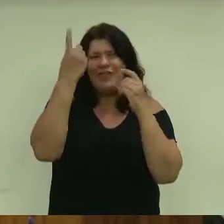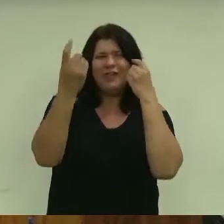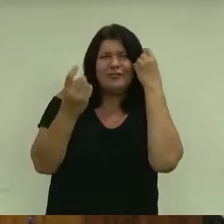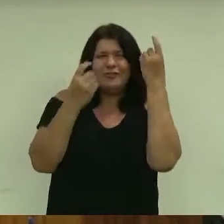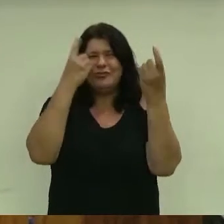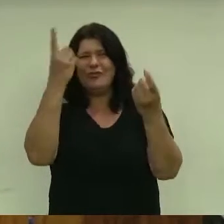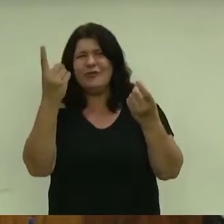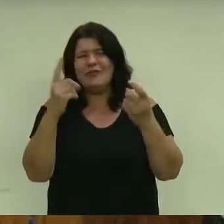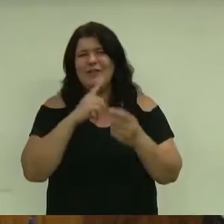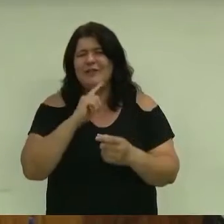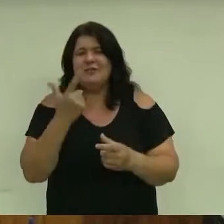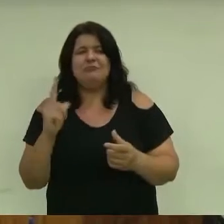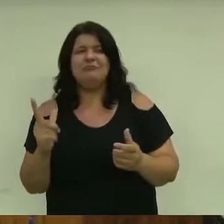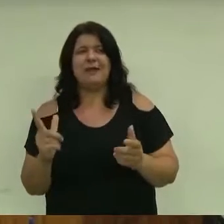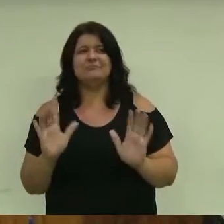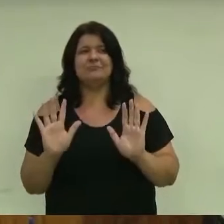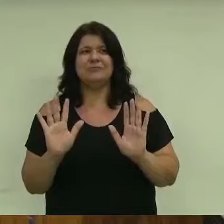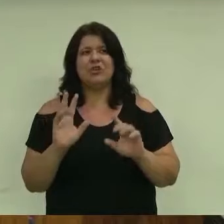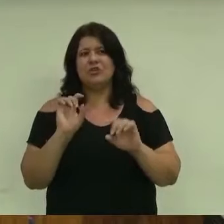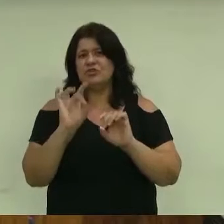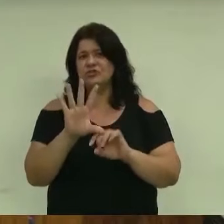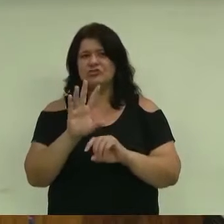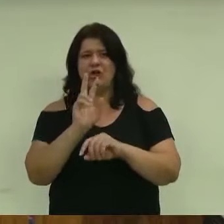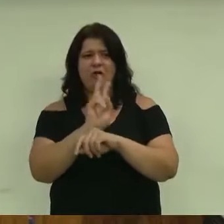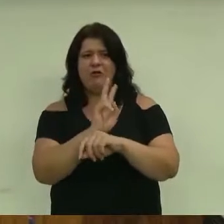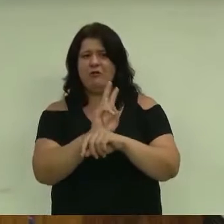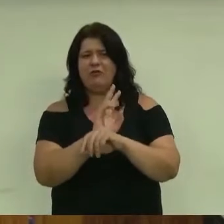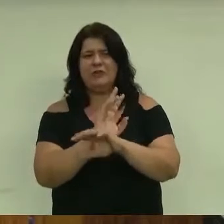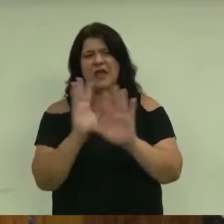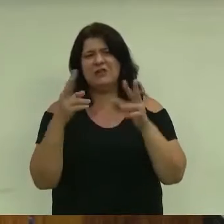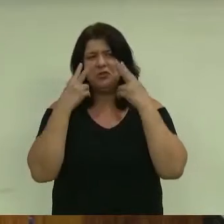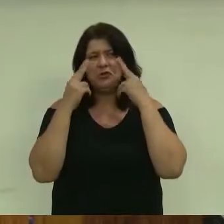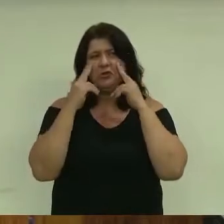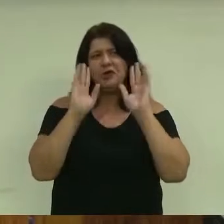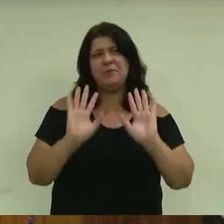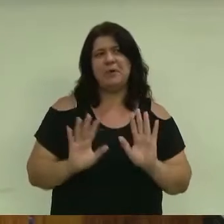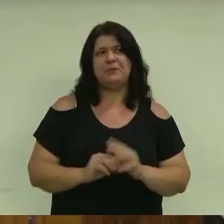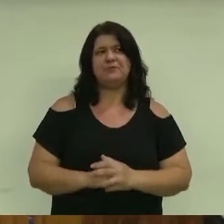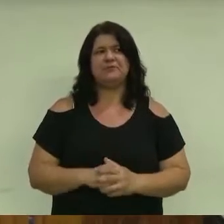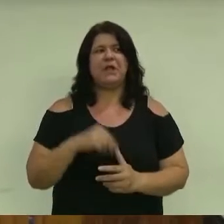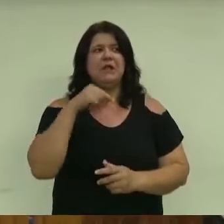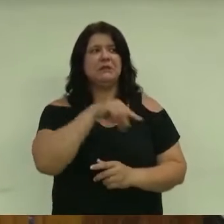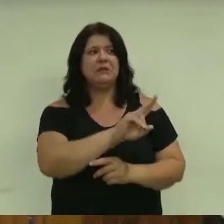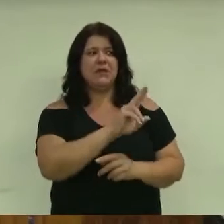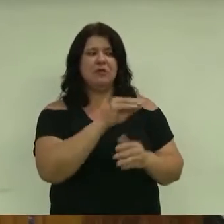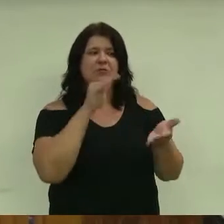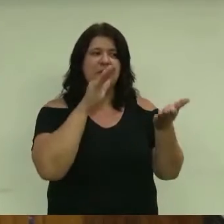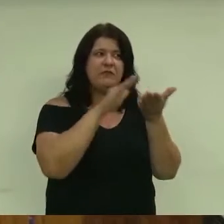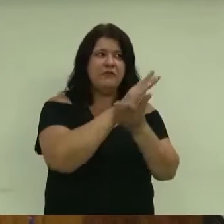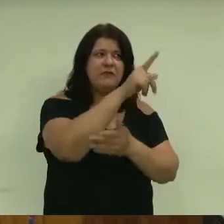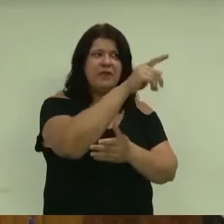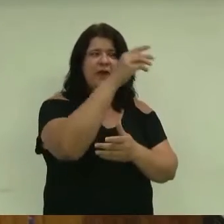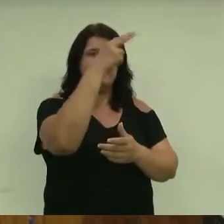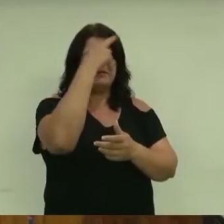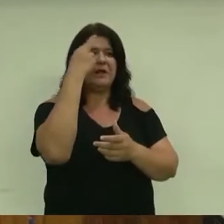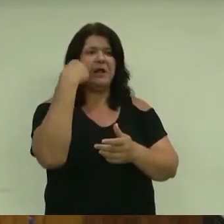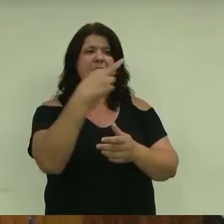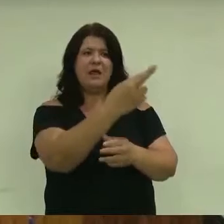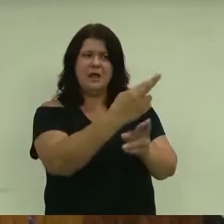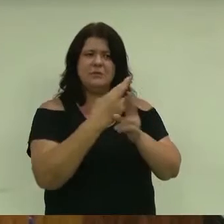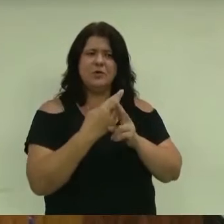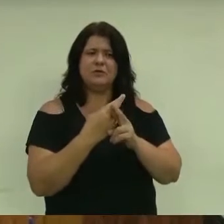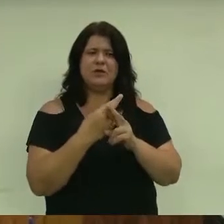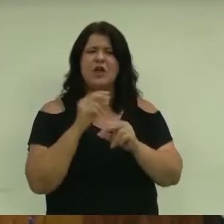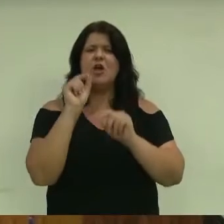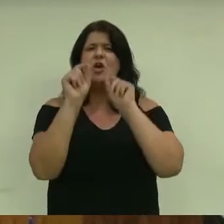seja enviado ofício ao senhor secretário, senhor Kleber Nogueira e à senhora prefeita Raquel Kine, para que respondam. 1. Qual o procedimento